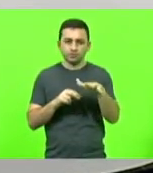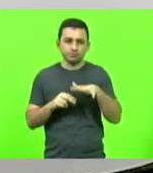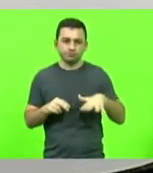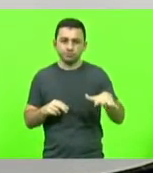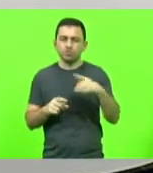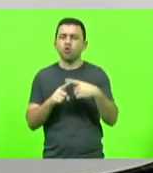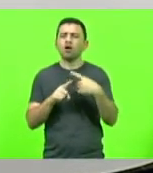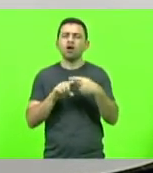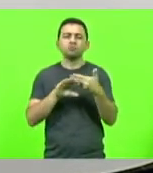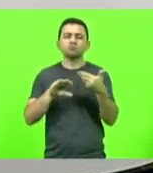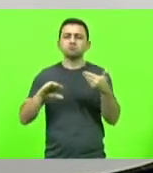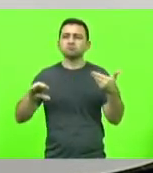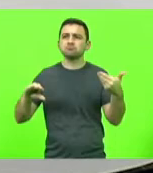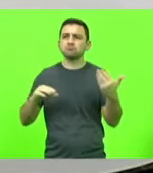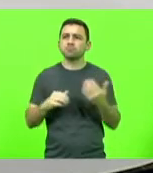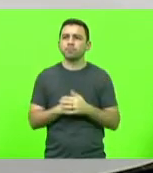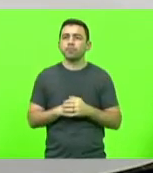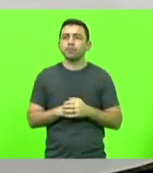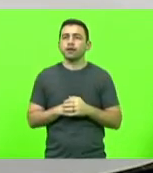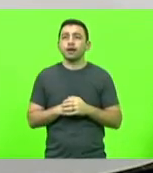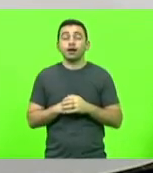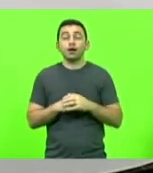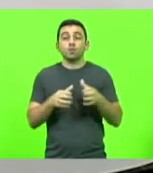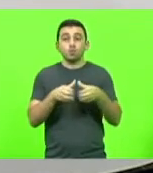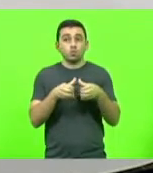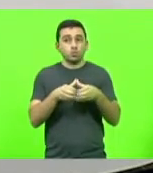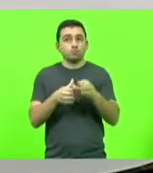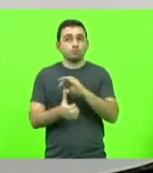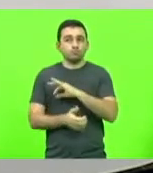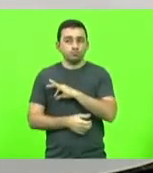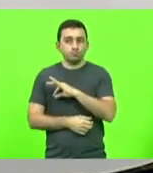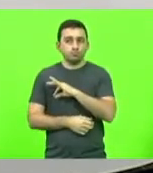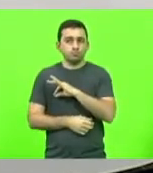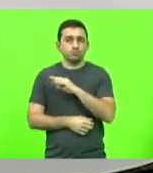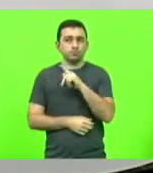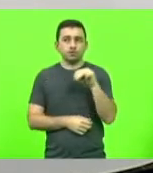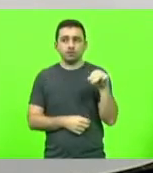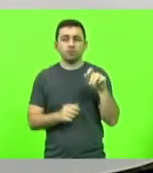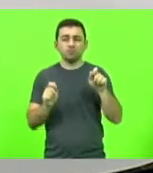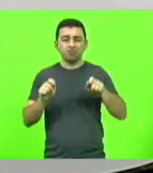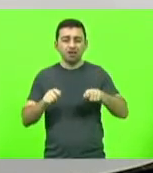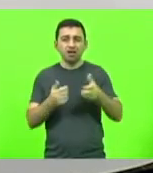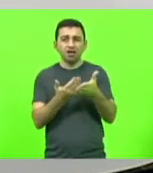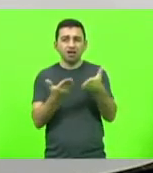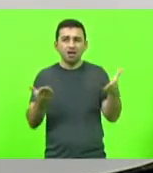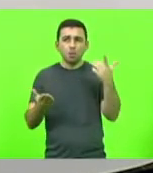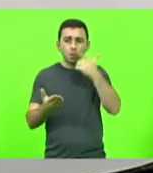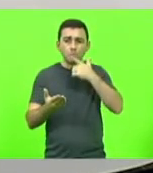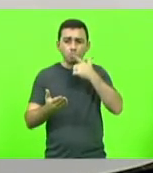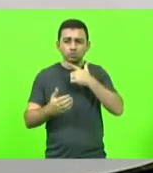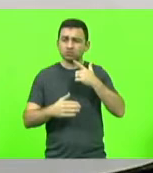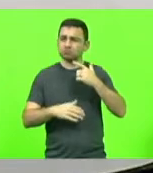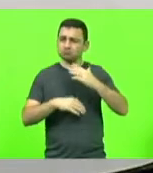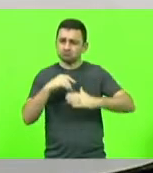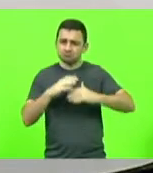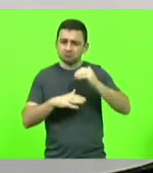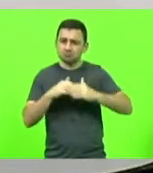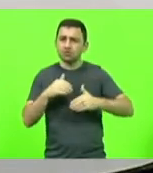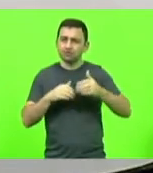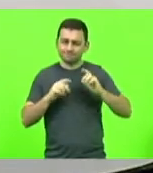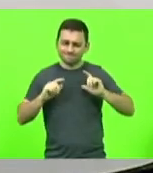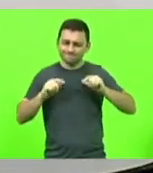Para que a polícia militar tenha mais condições e mais envergadura de